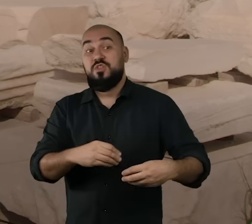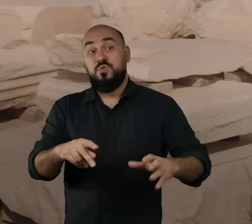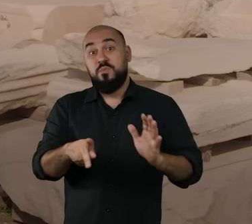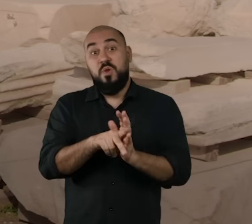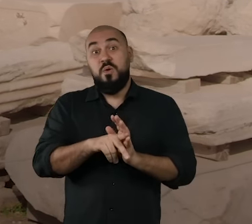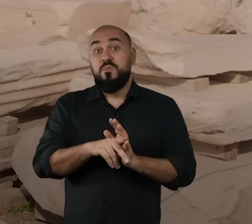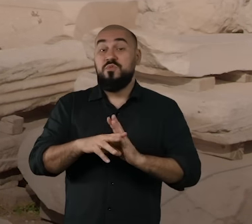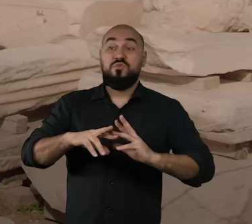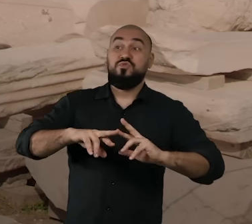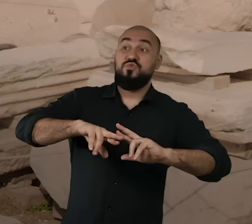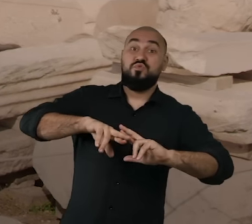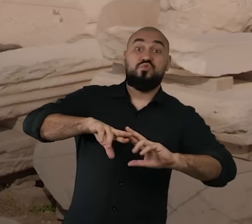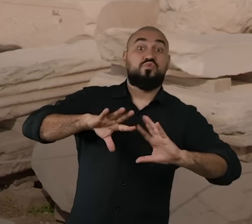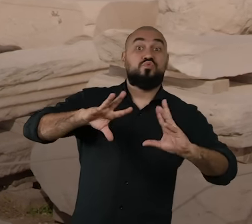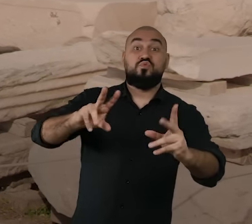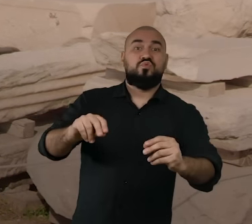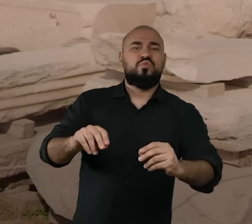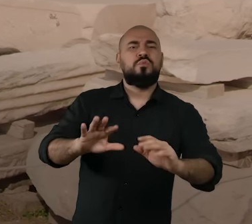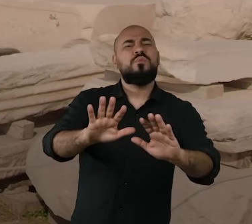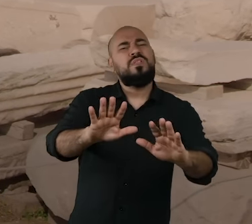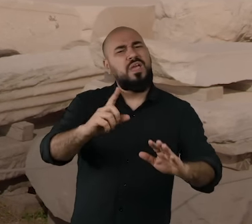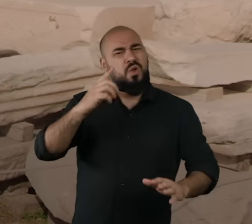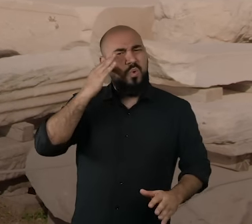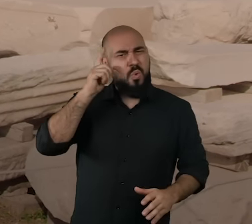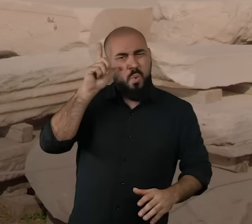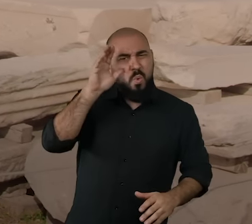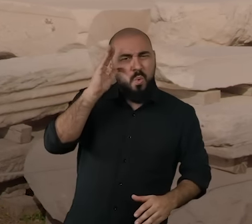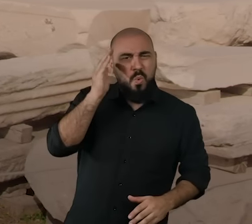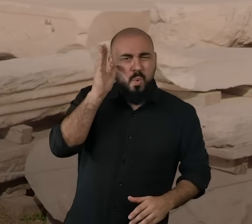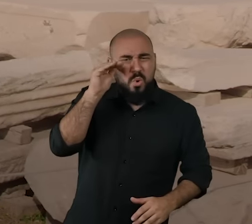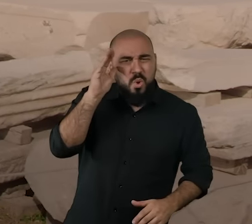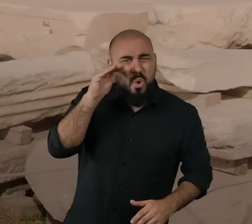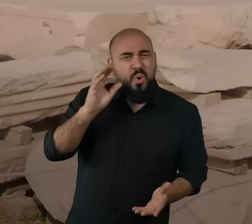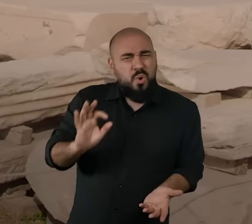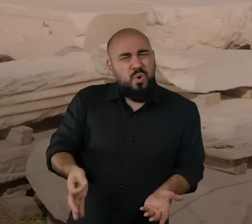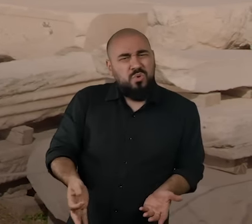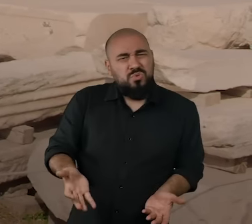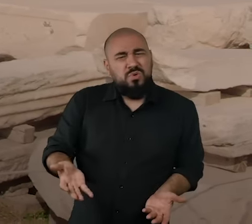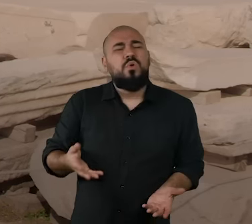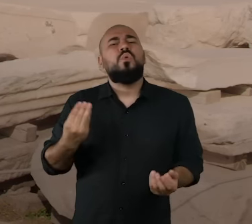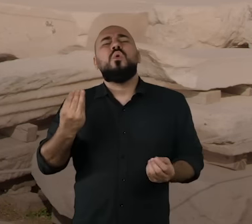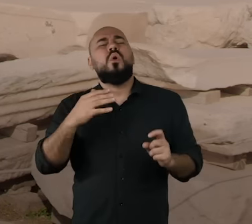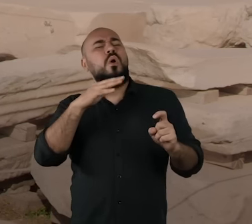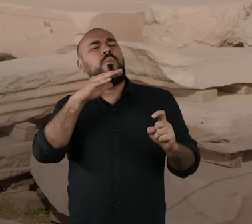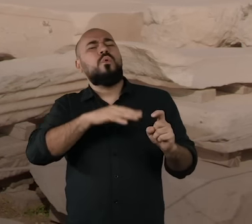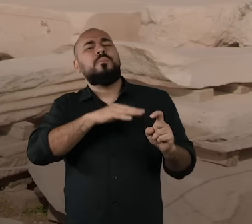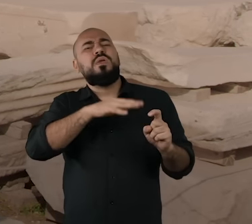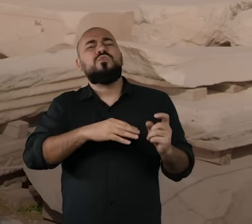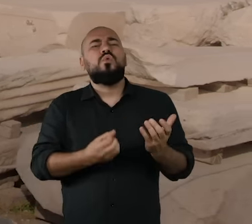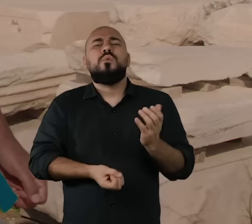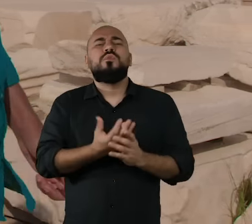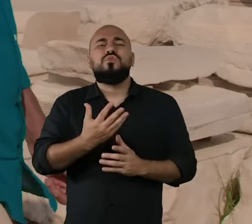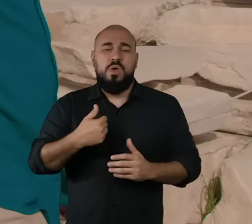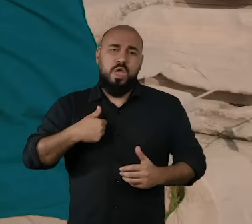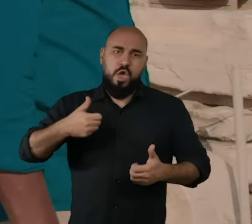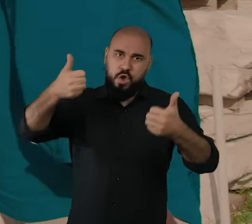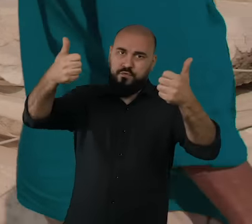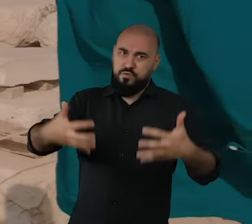interessado em saber como surgiram os Deuses do Olimpo de acordo com a versão dos próprios gregos? Eu vou contar para você.